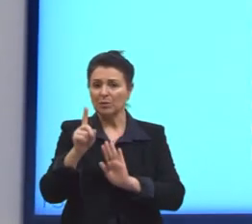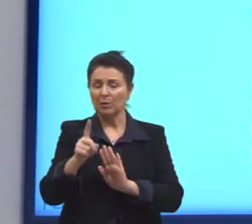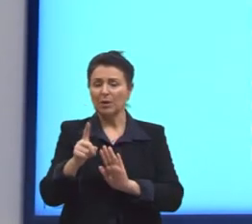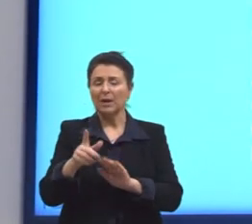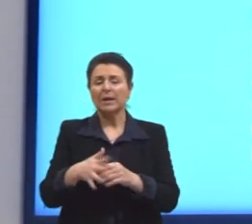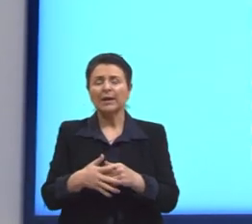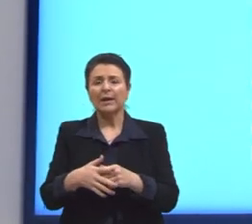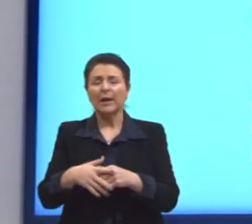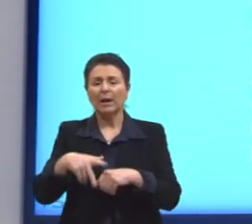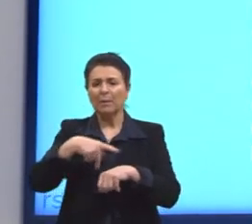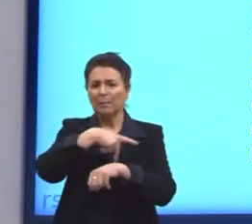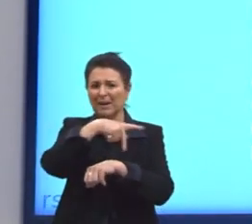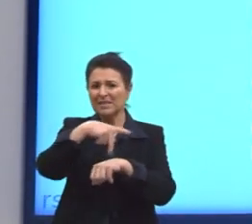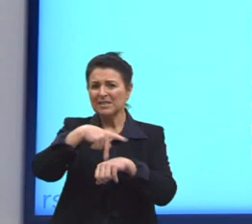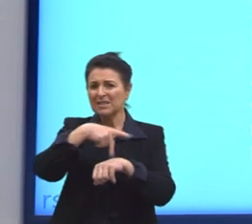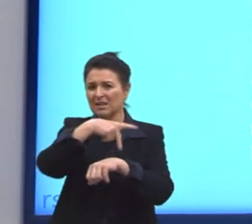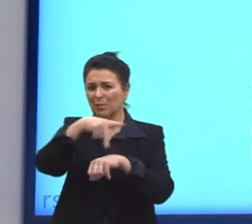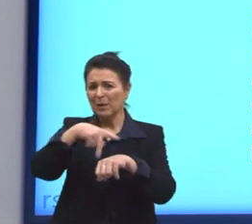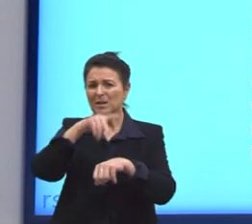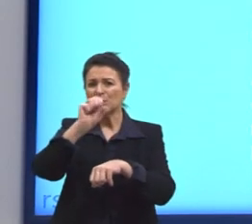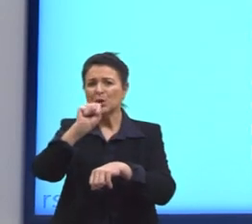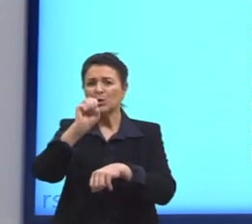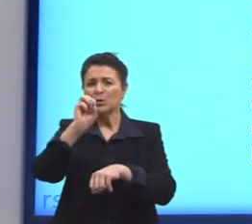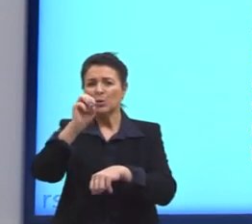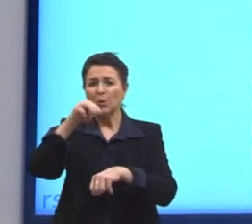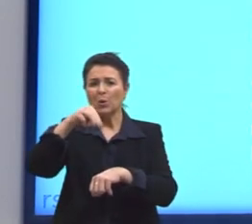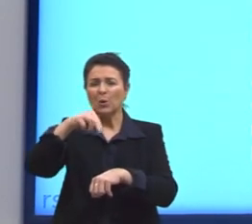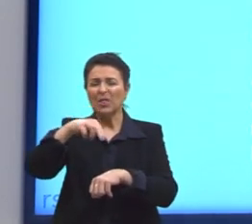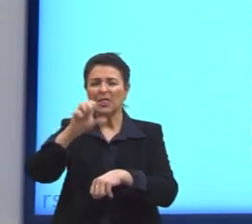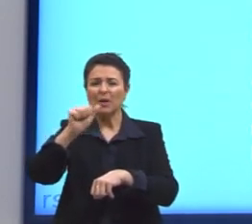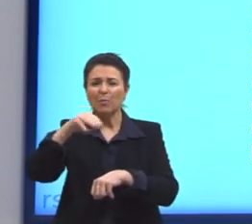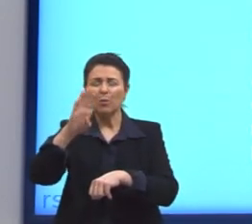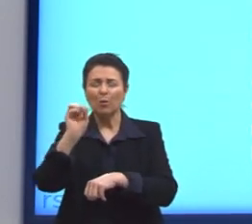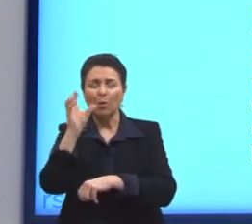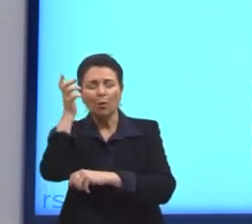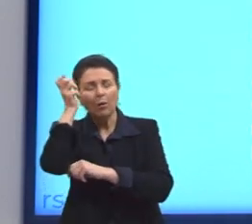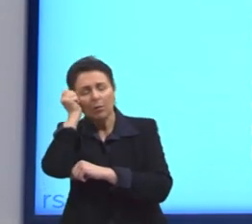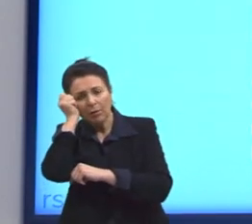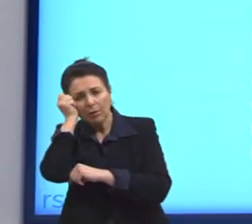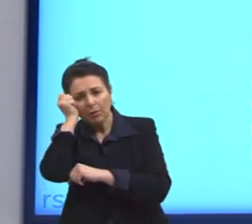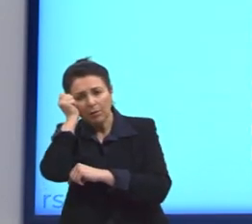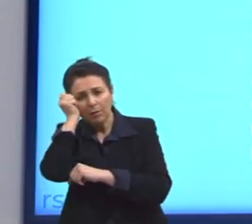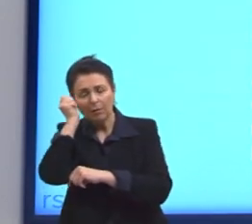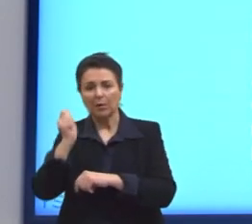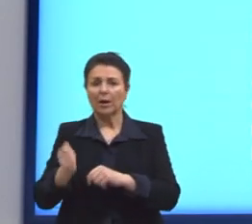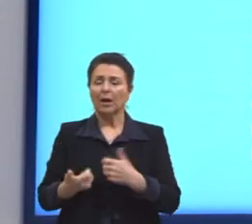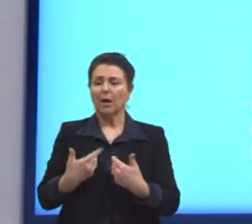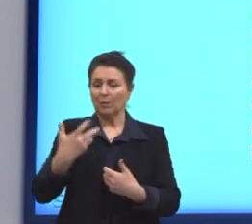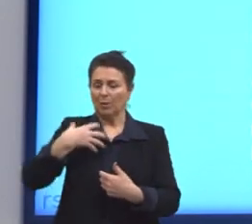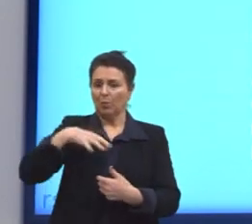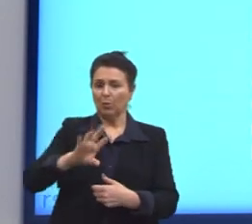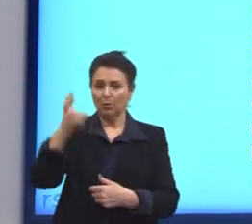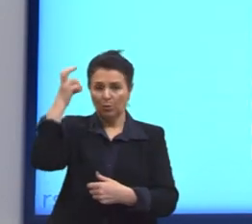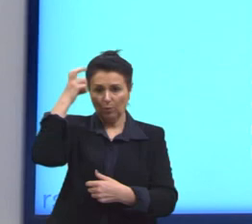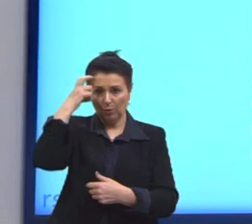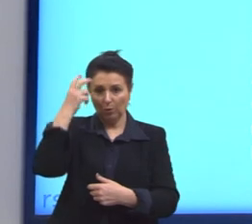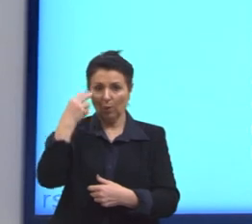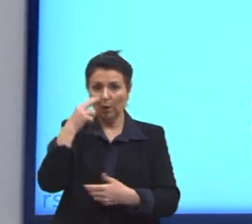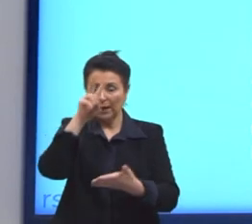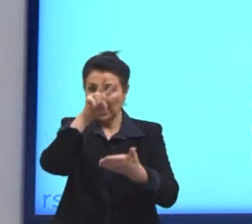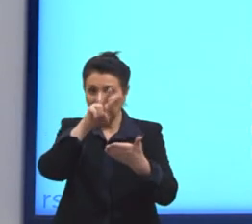Sonâmbula, do Fábio Brasa, nessa perspectiva contracultural do Brasil. Vamos ler um pouco dela, olha só.